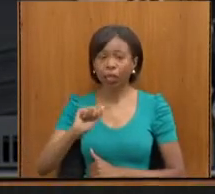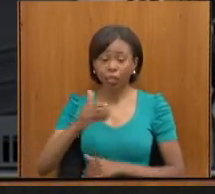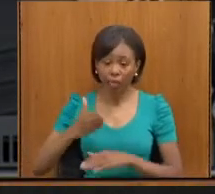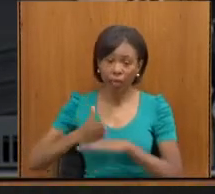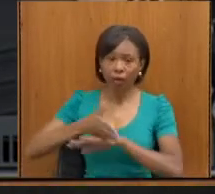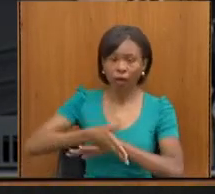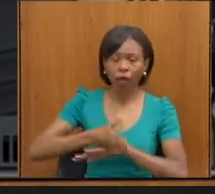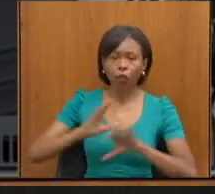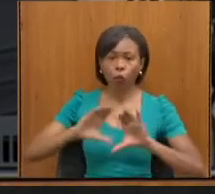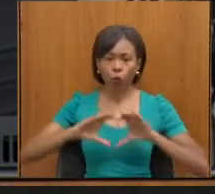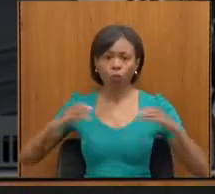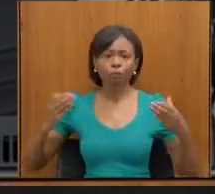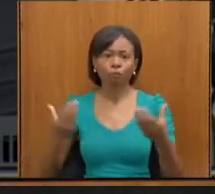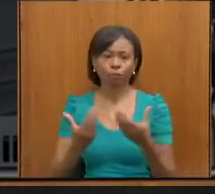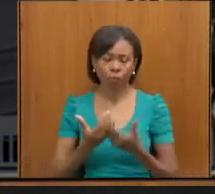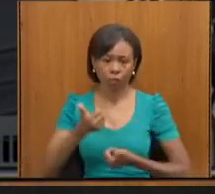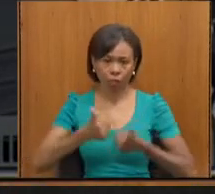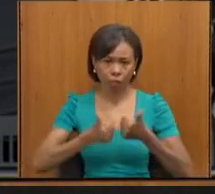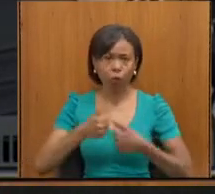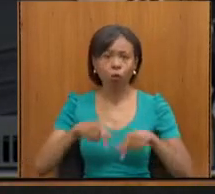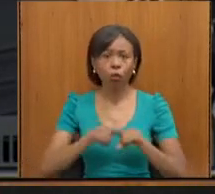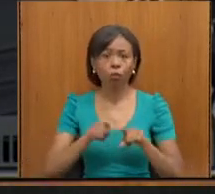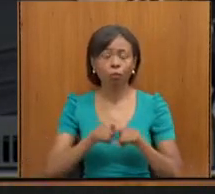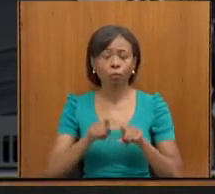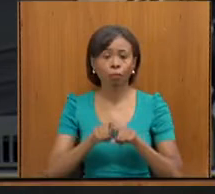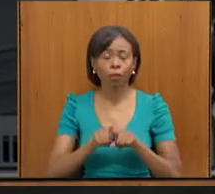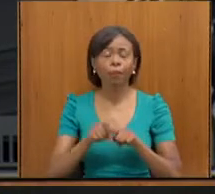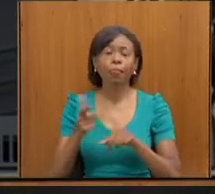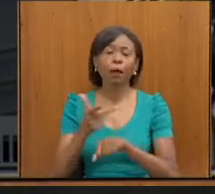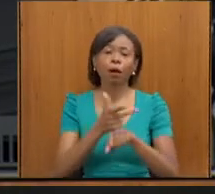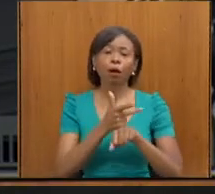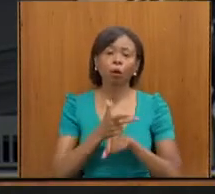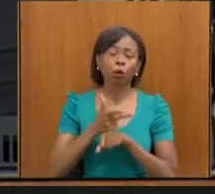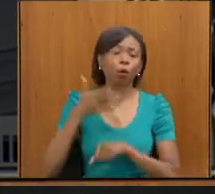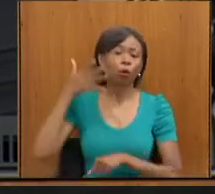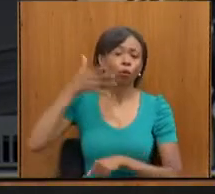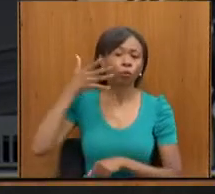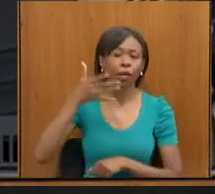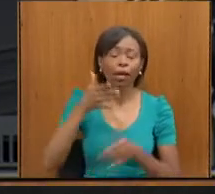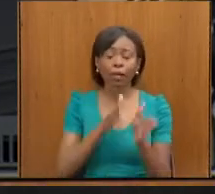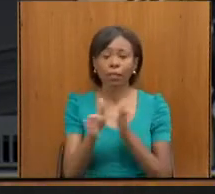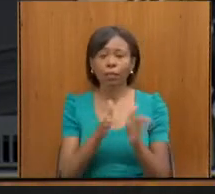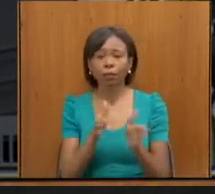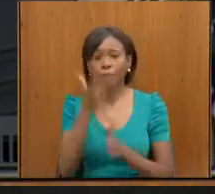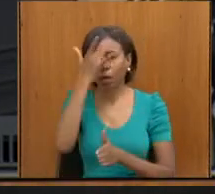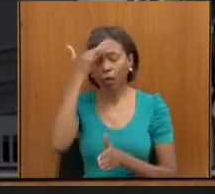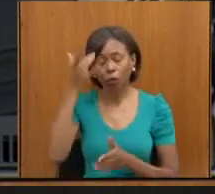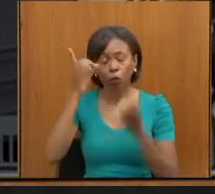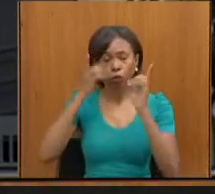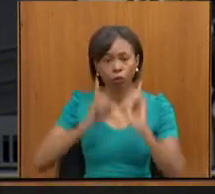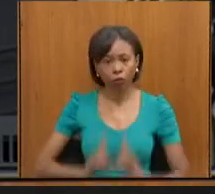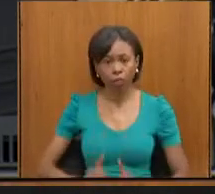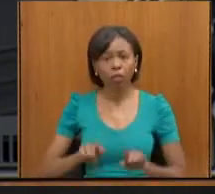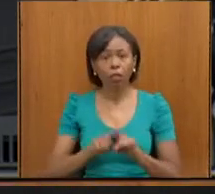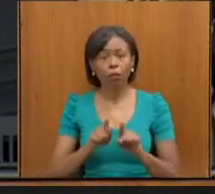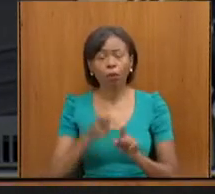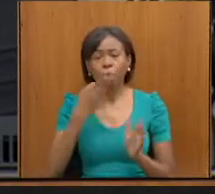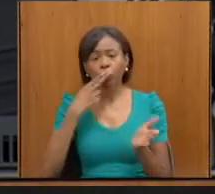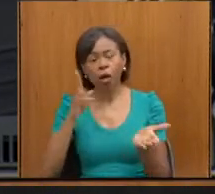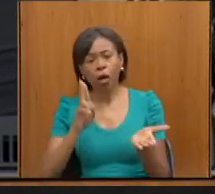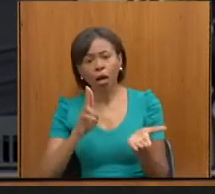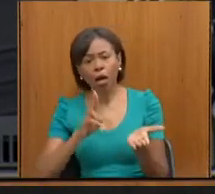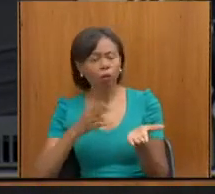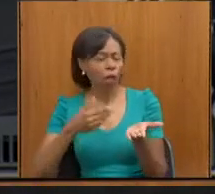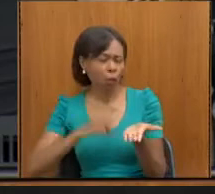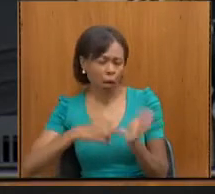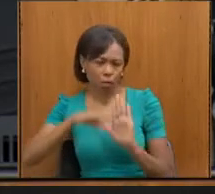videoconferências sobre sexualidade da pessoa com deficiência, elaboração de cartilhas sobre orientações para atendimento e apoio às